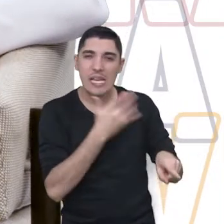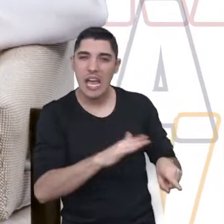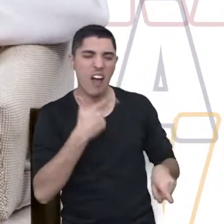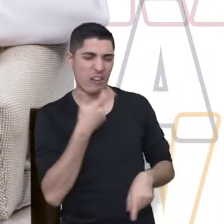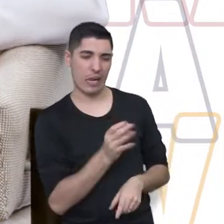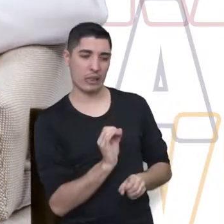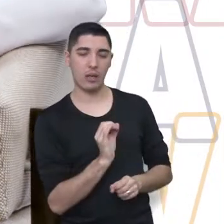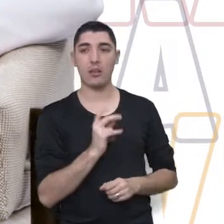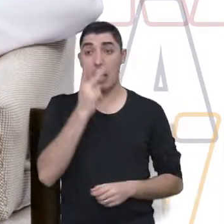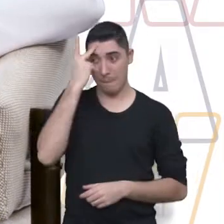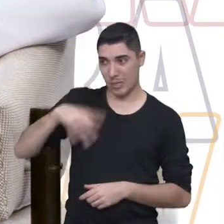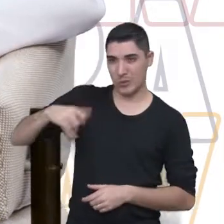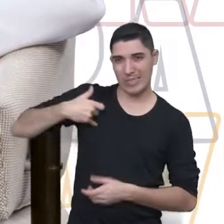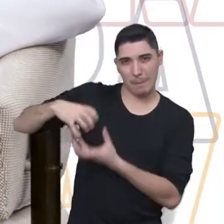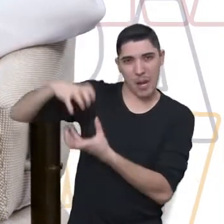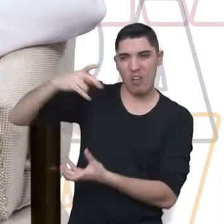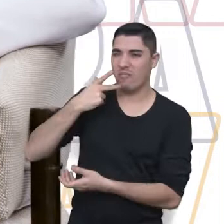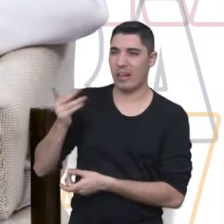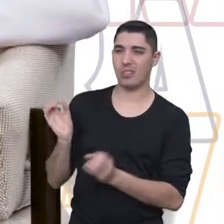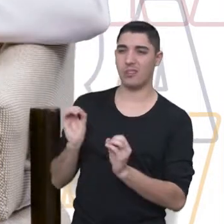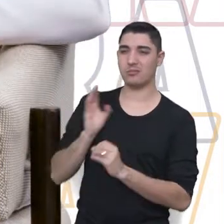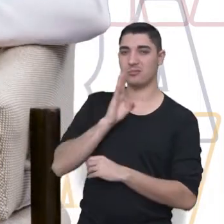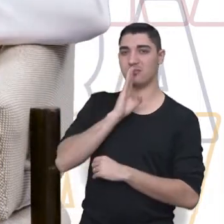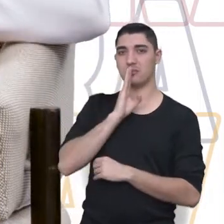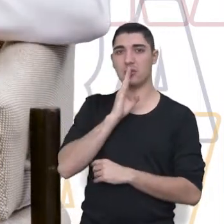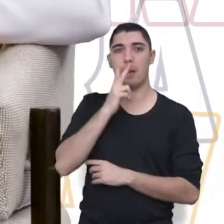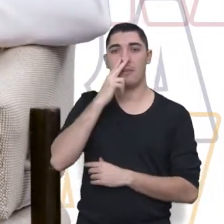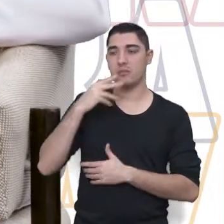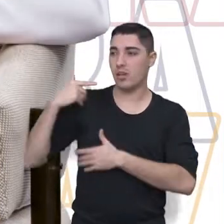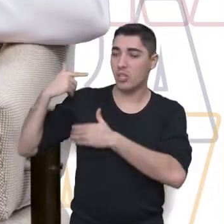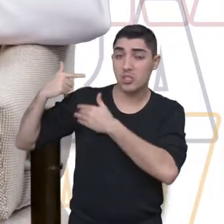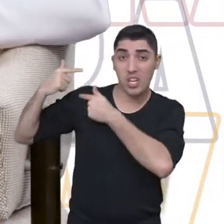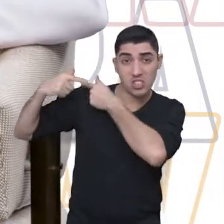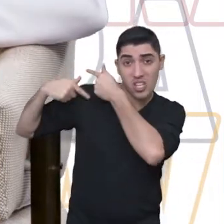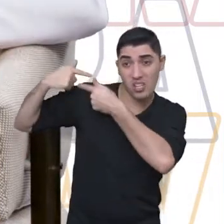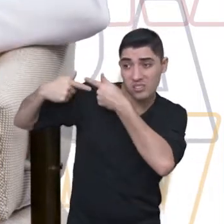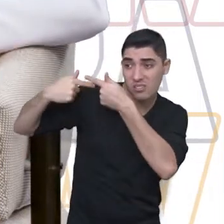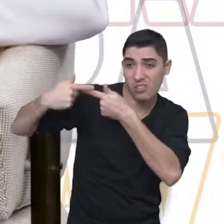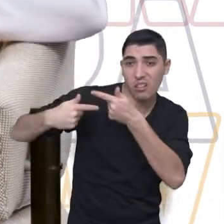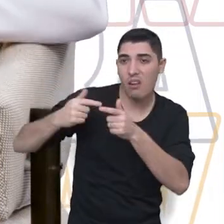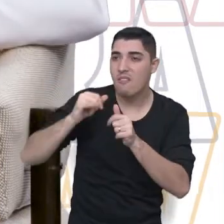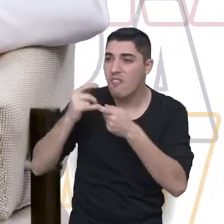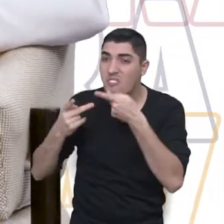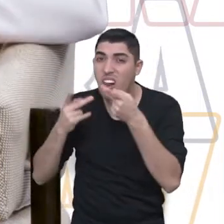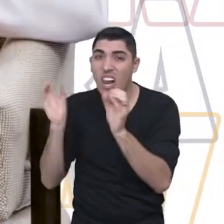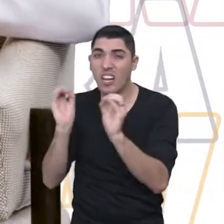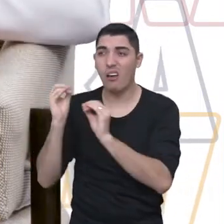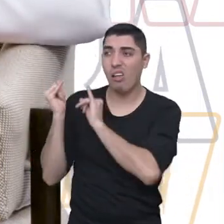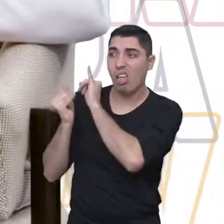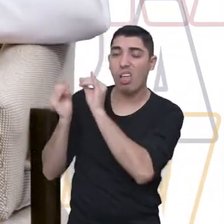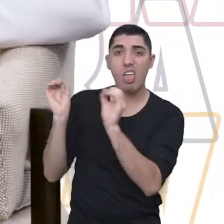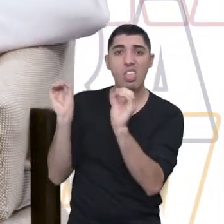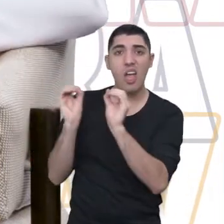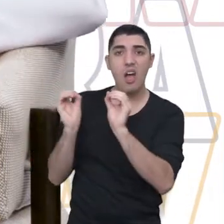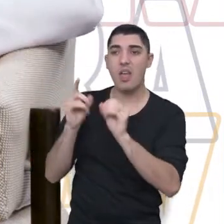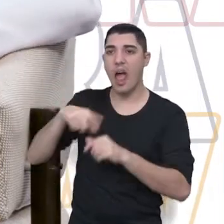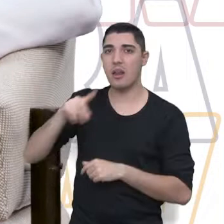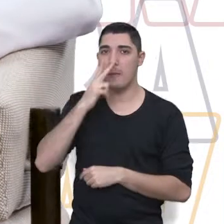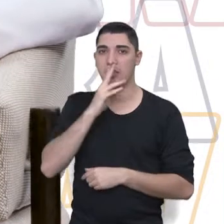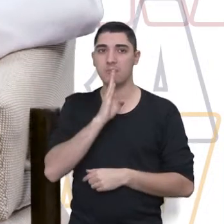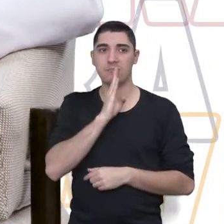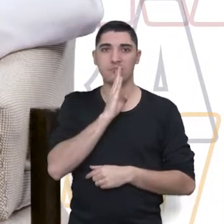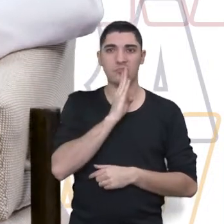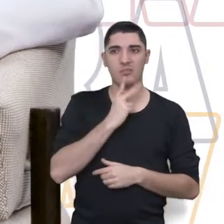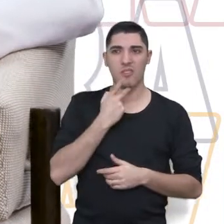crianças, a gente não fala para os idosos, né? Então, isso vai passando de geração para geração e vai criando, vai se criando esse tabu para